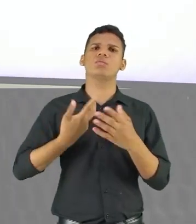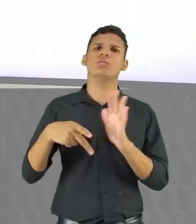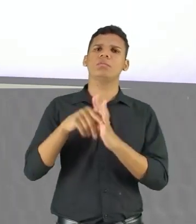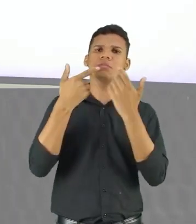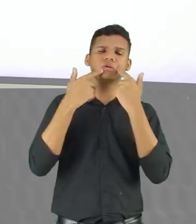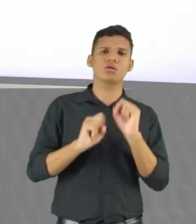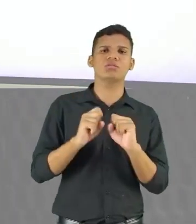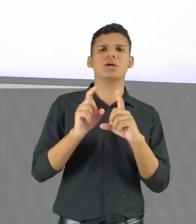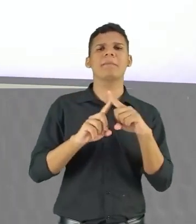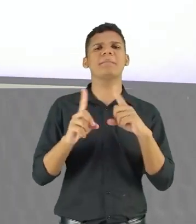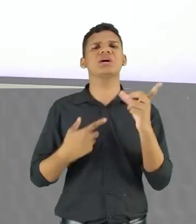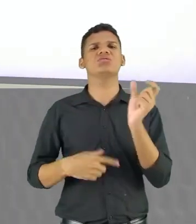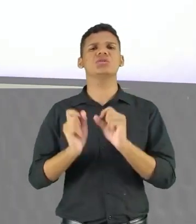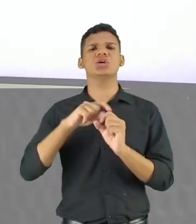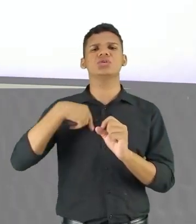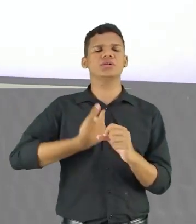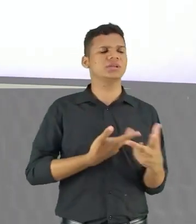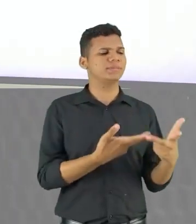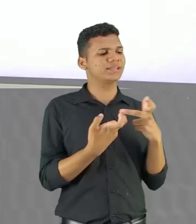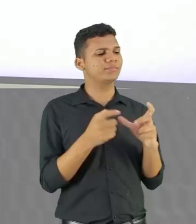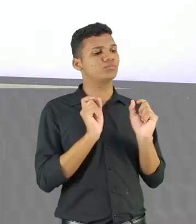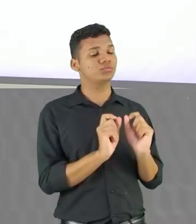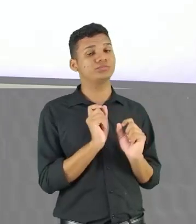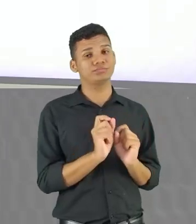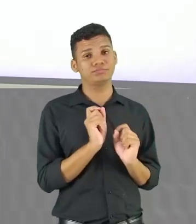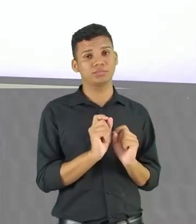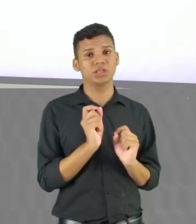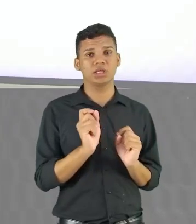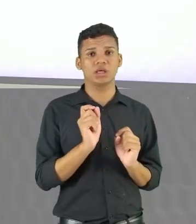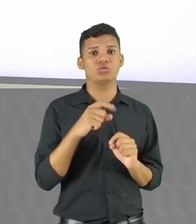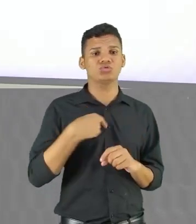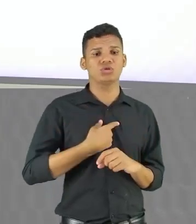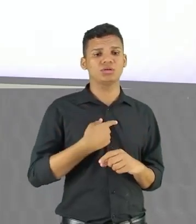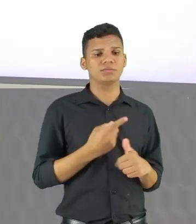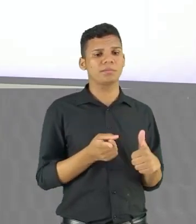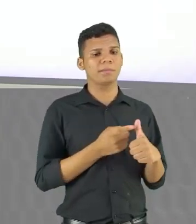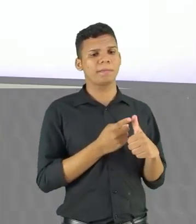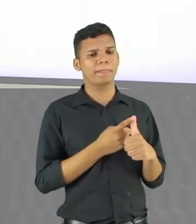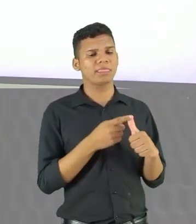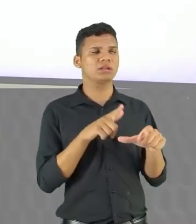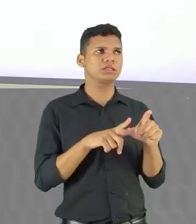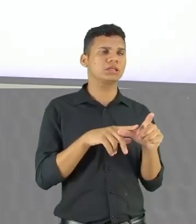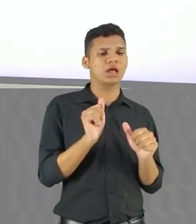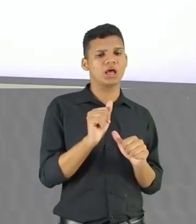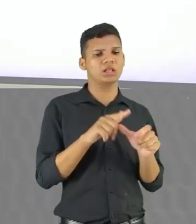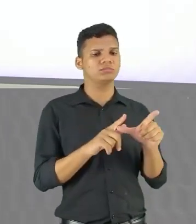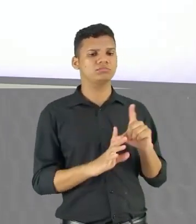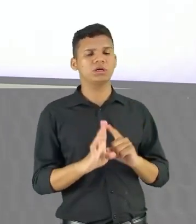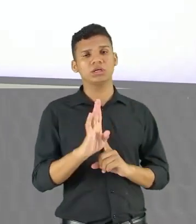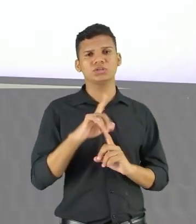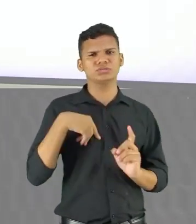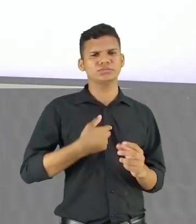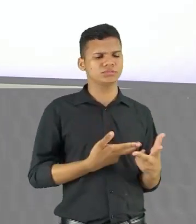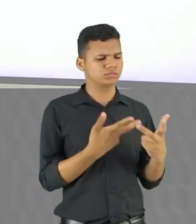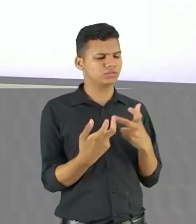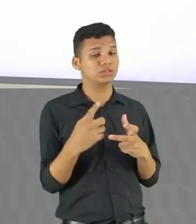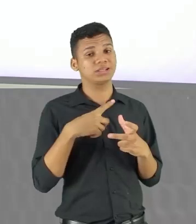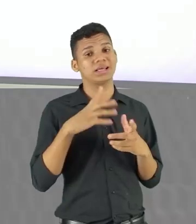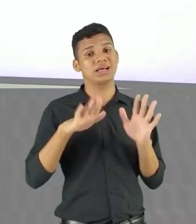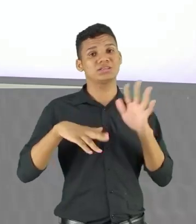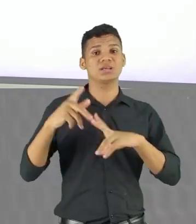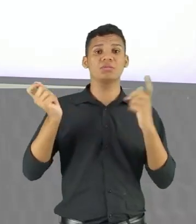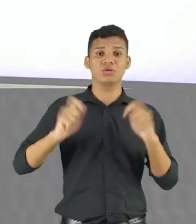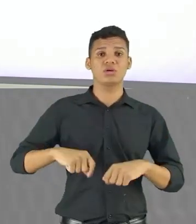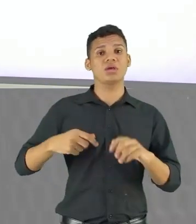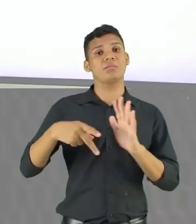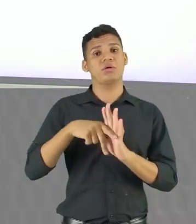em... Onde é que a gente percebe esse contraste? Aí a gente vai para as alternativas, lembrar um pouquinho de variação linguística, diversas possibilidades